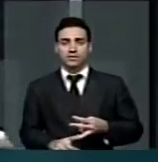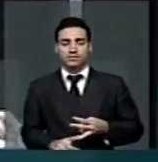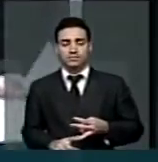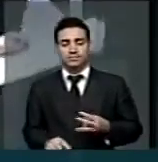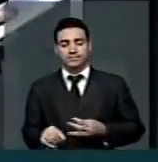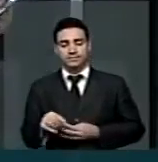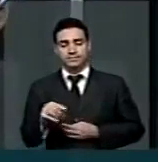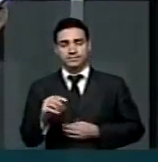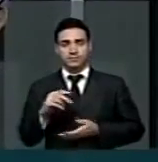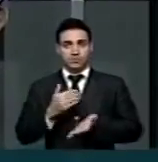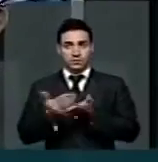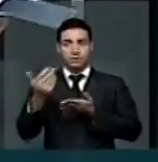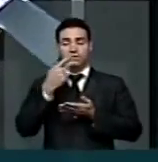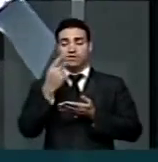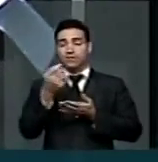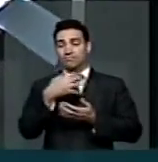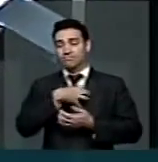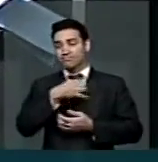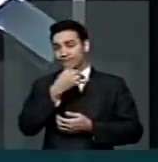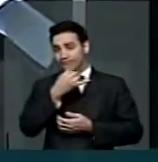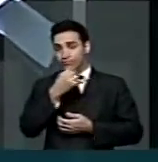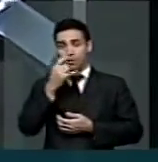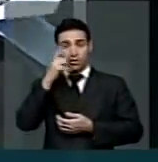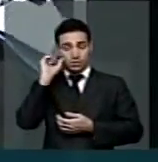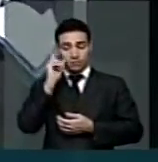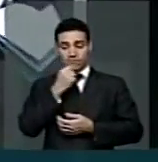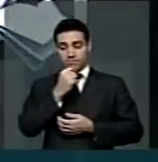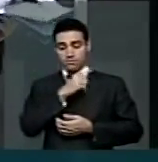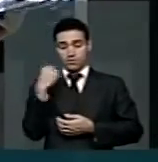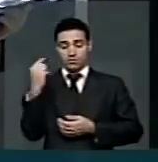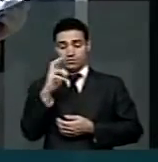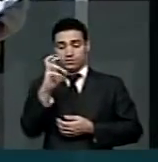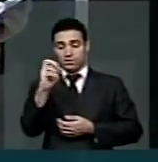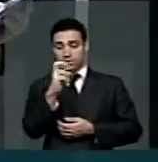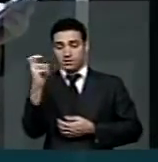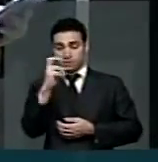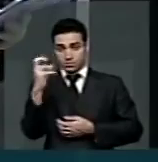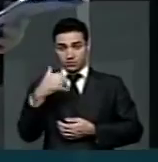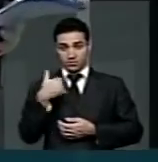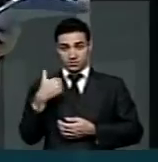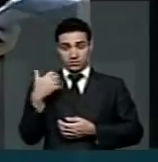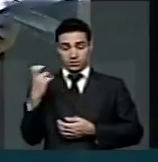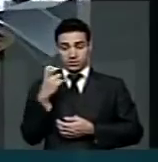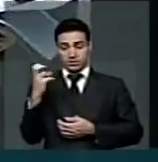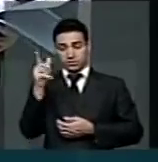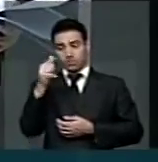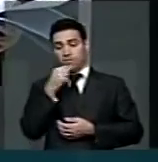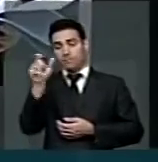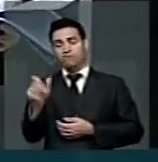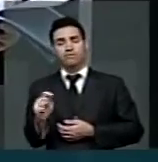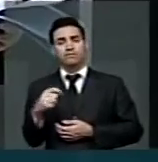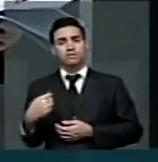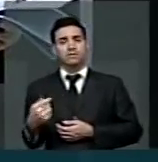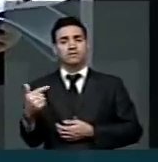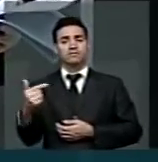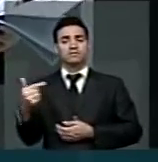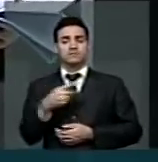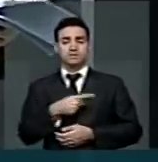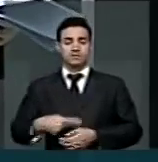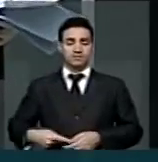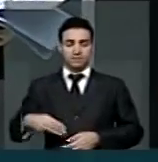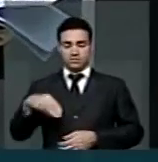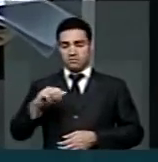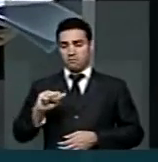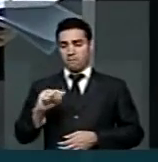pelo falecimento ontem aos 55 anos de idade, o vice-prefeito de Mafra